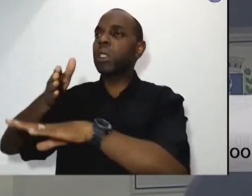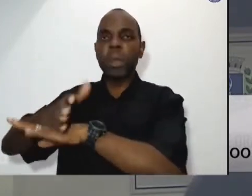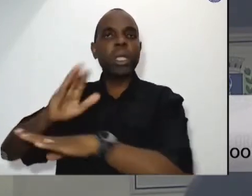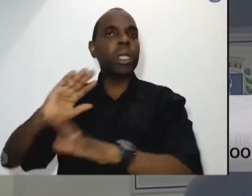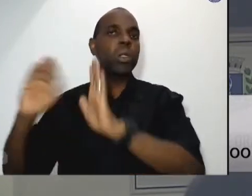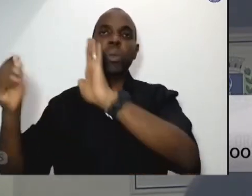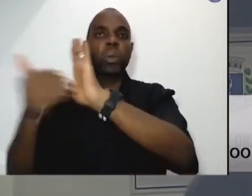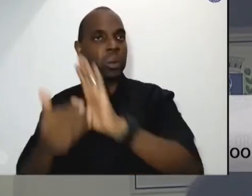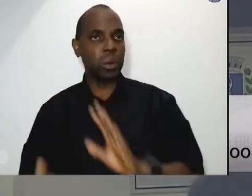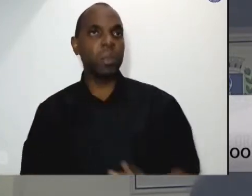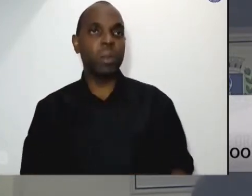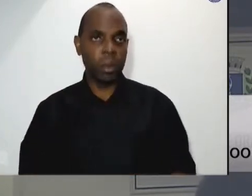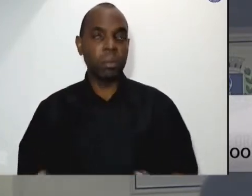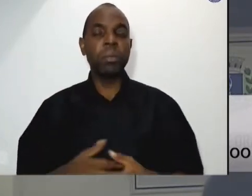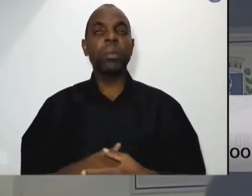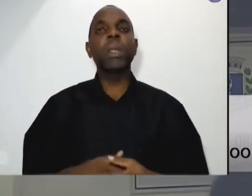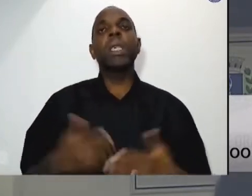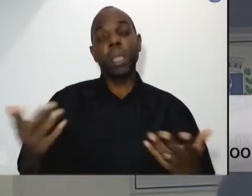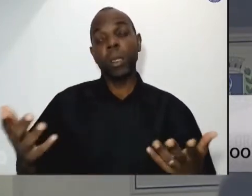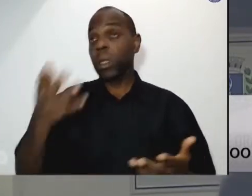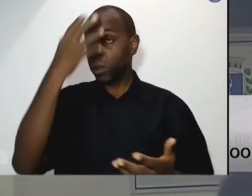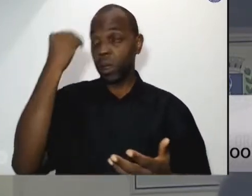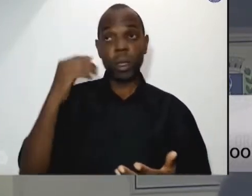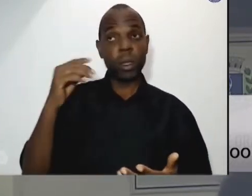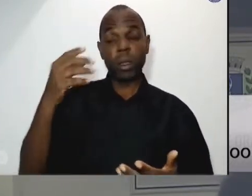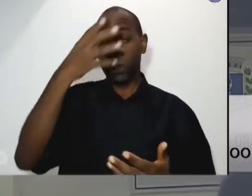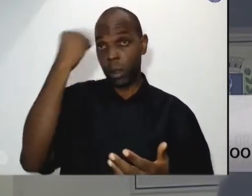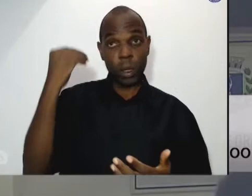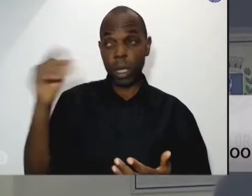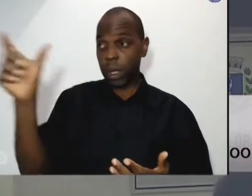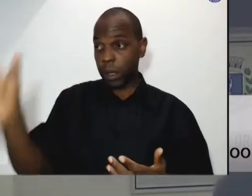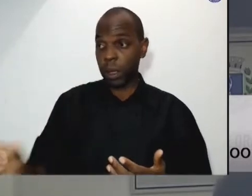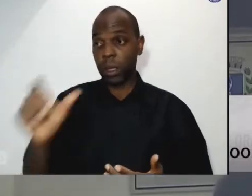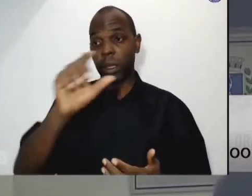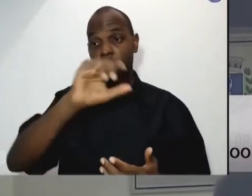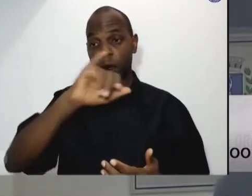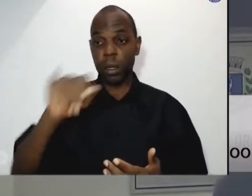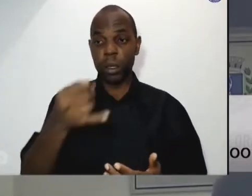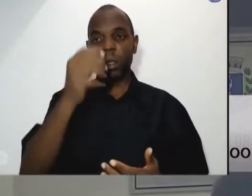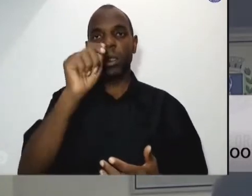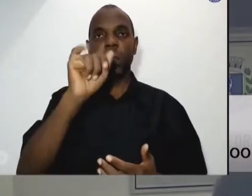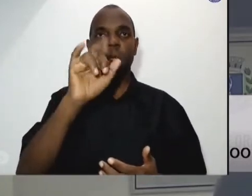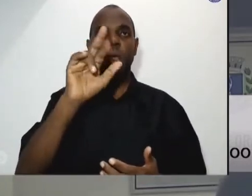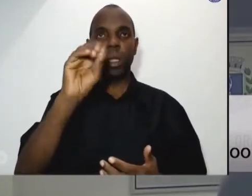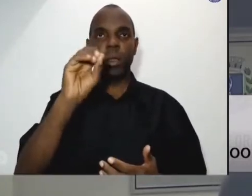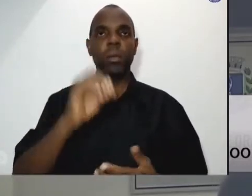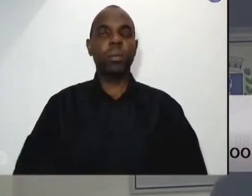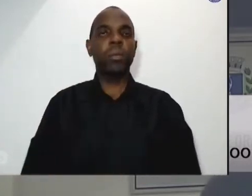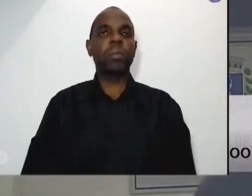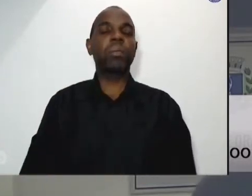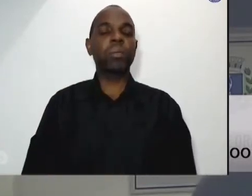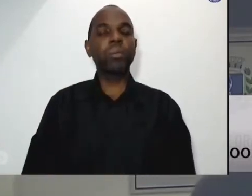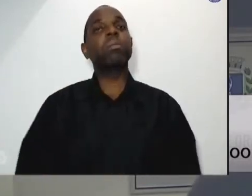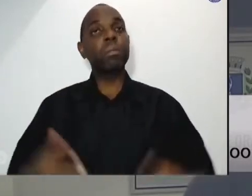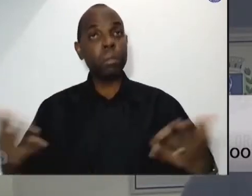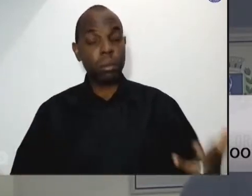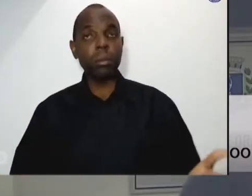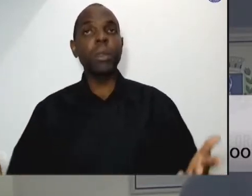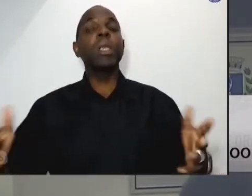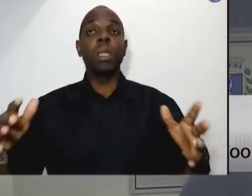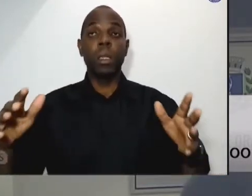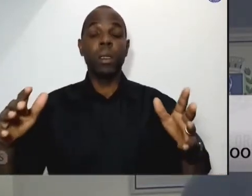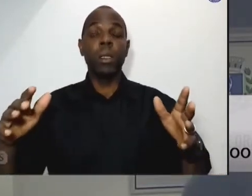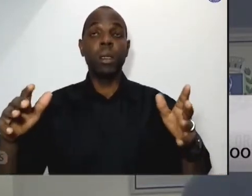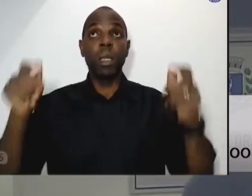eu estava junto. Então, não podemos esquecê-lo. Então, dando continuidade, eu acho que a campanha da fraternidade, a cidade de